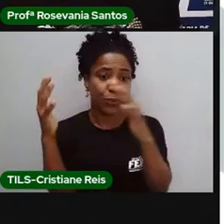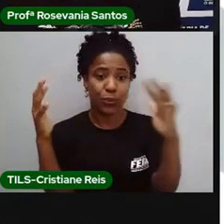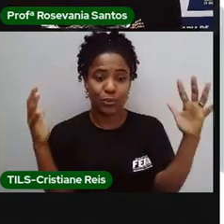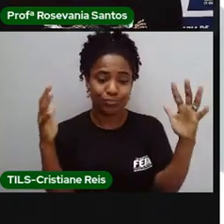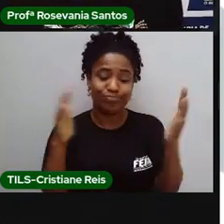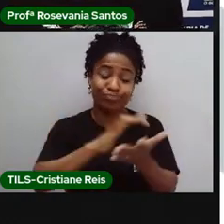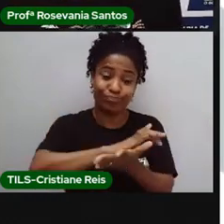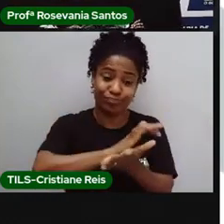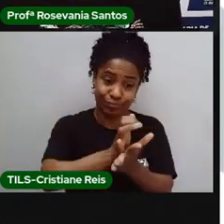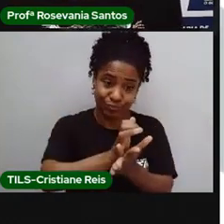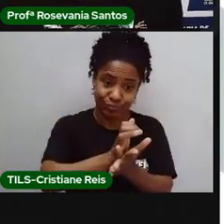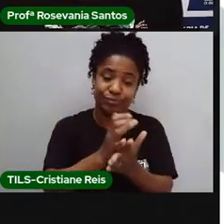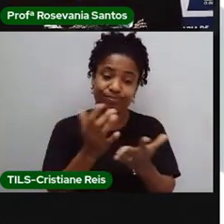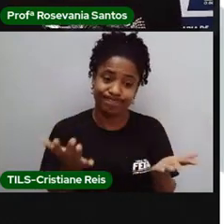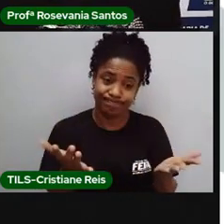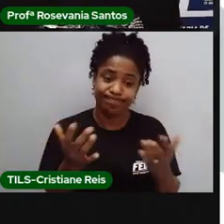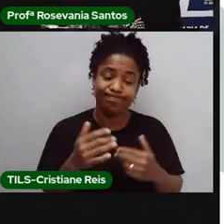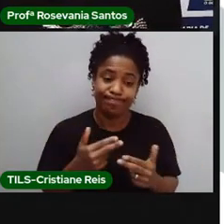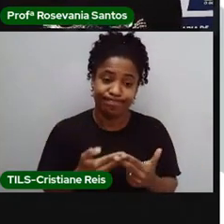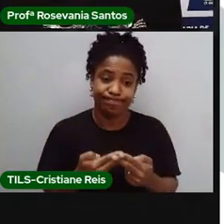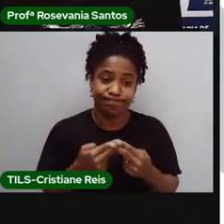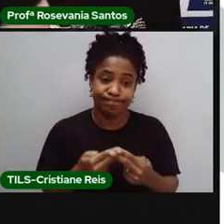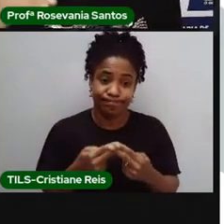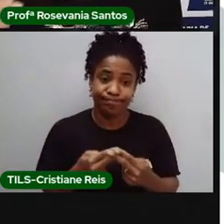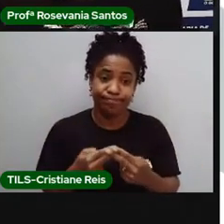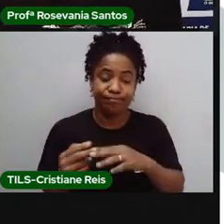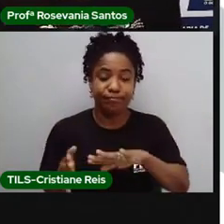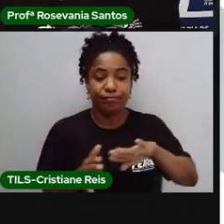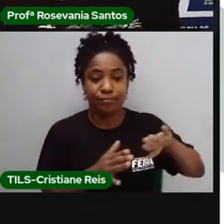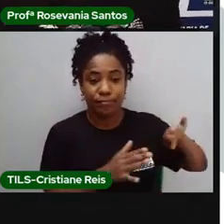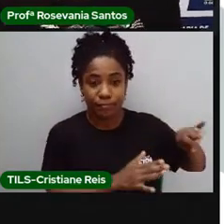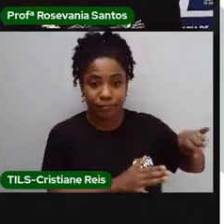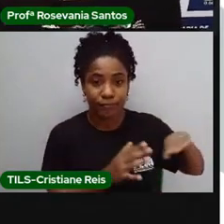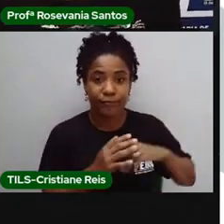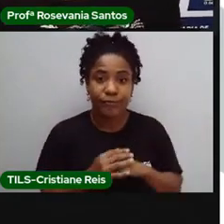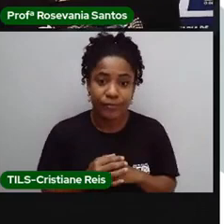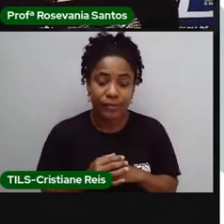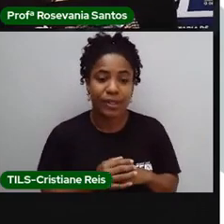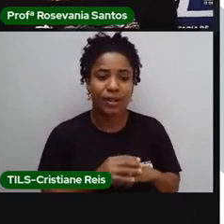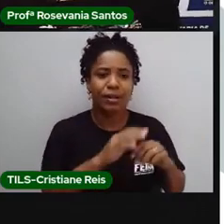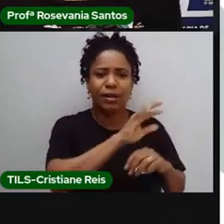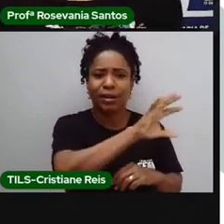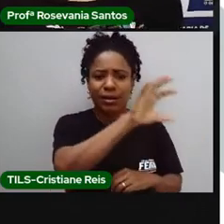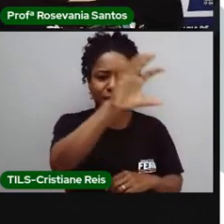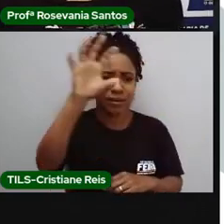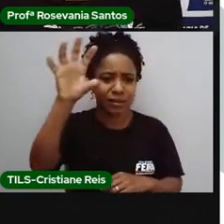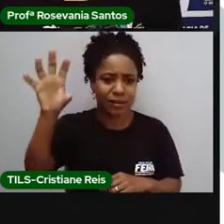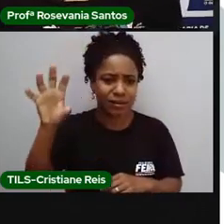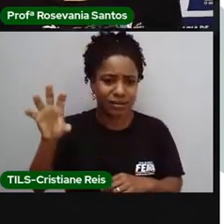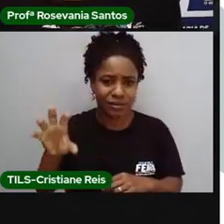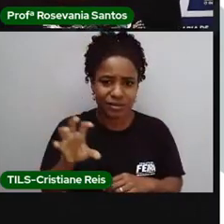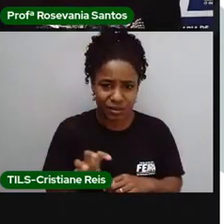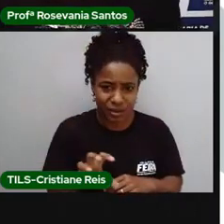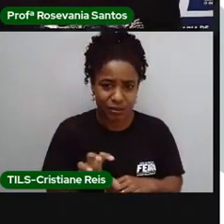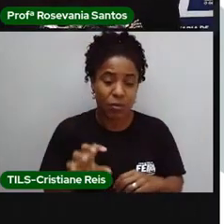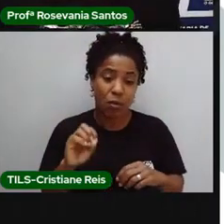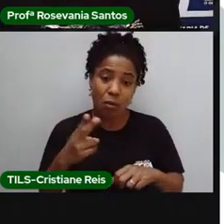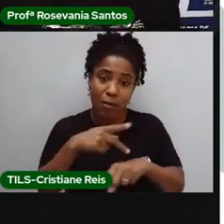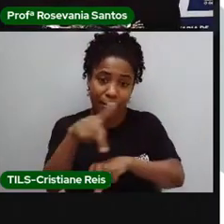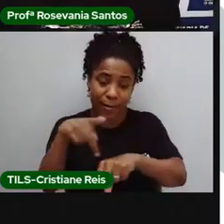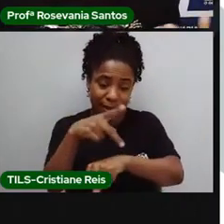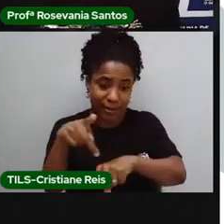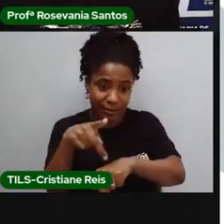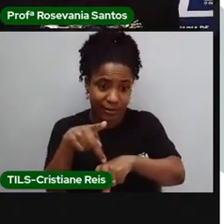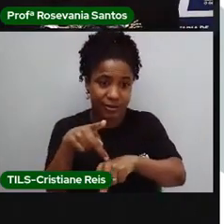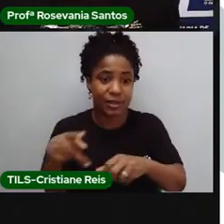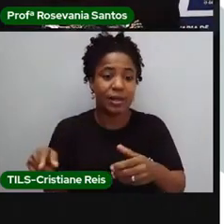Cada região, país, né, é o que que ele fica? Com a fabricação de determinados produtos ou parte dos produtos. A gente,